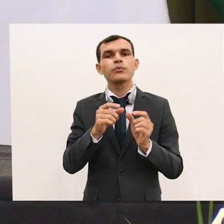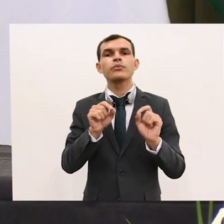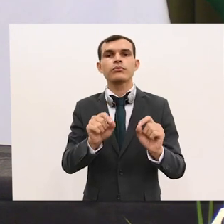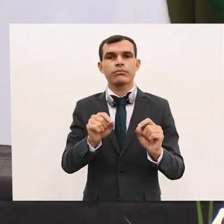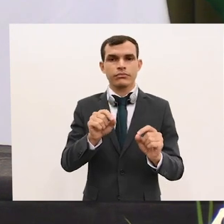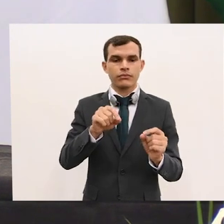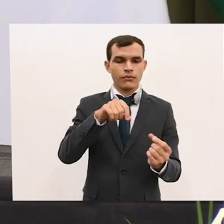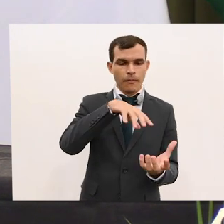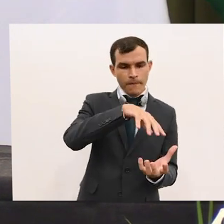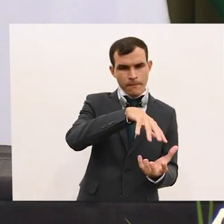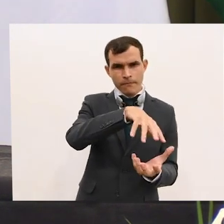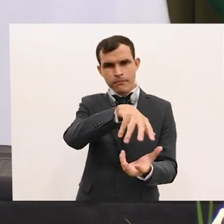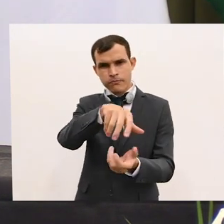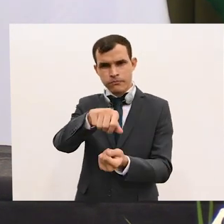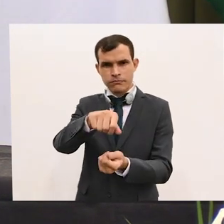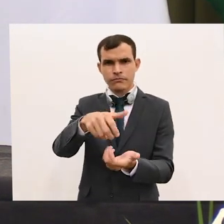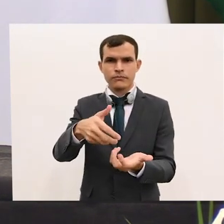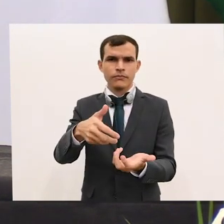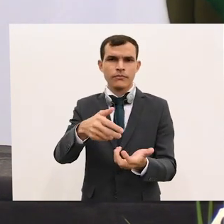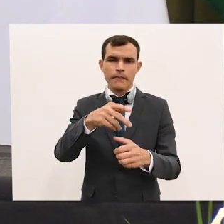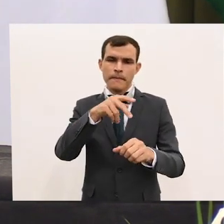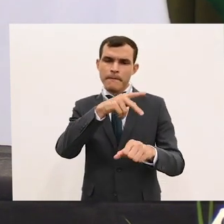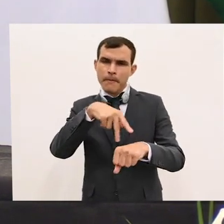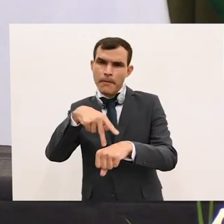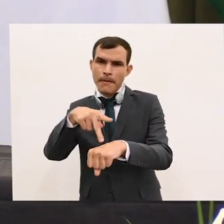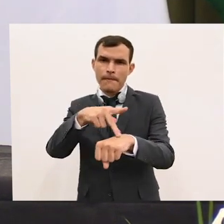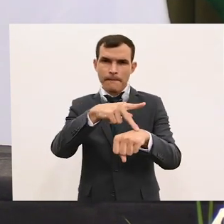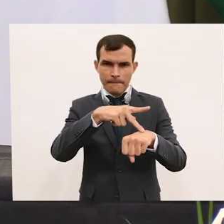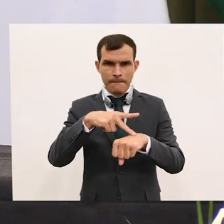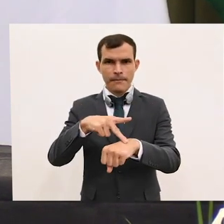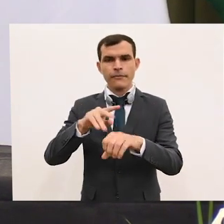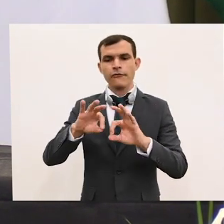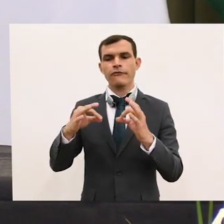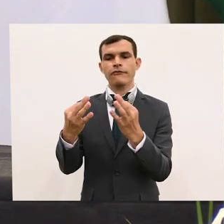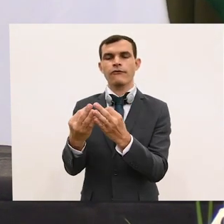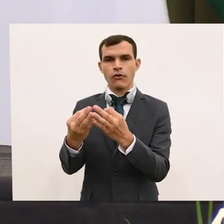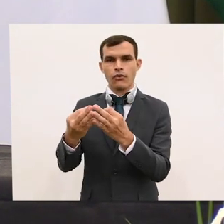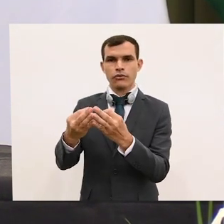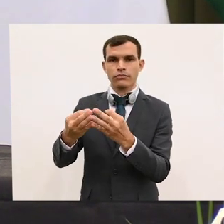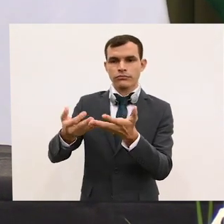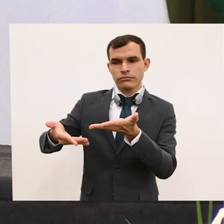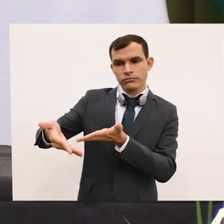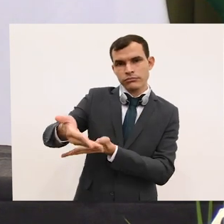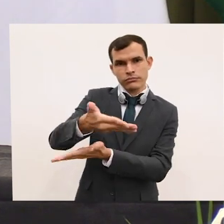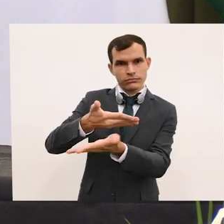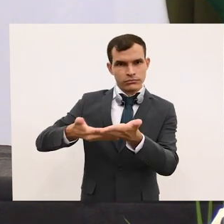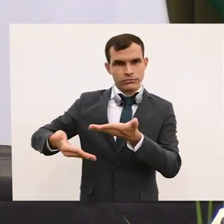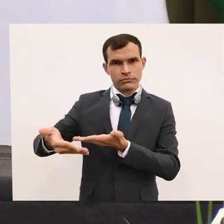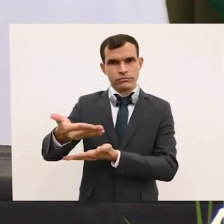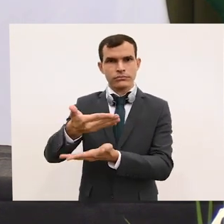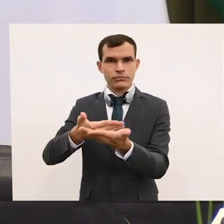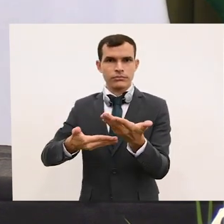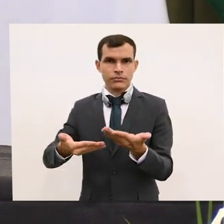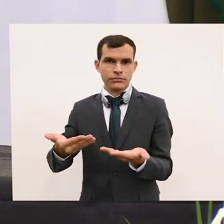nos fóruns multilaterais permite justamente que nós possamos trazer todas as partes envolvidas